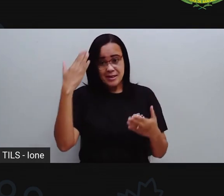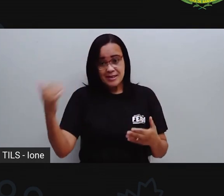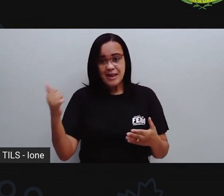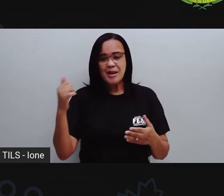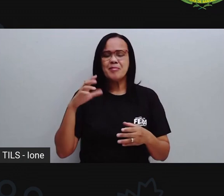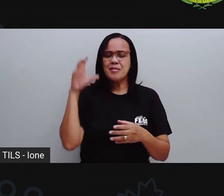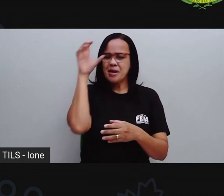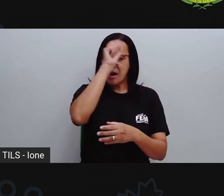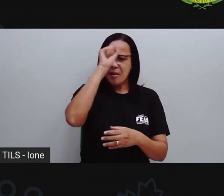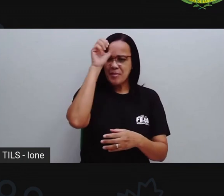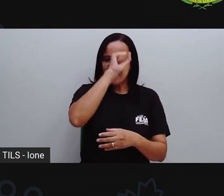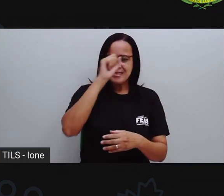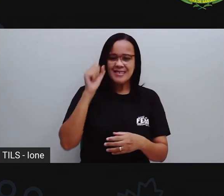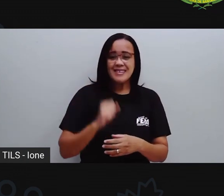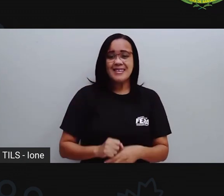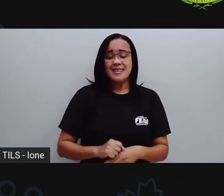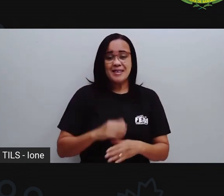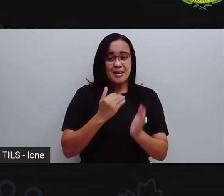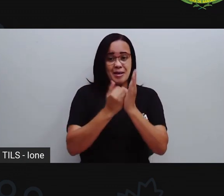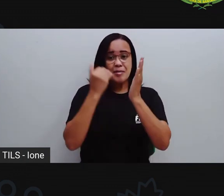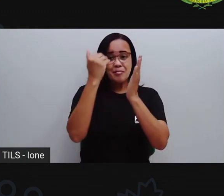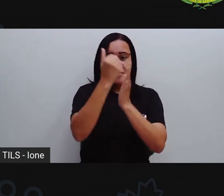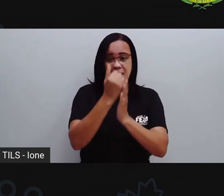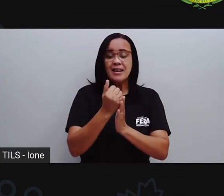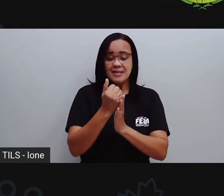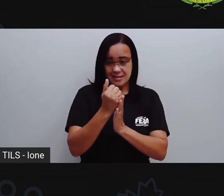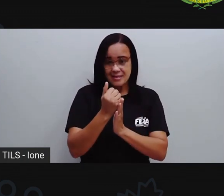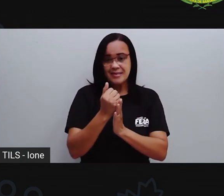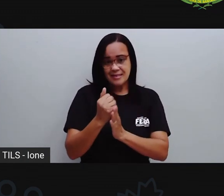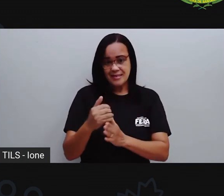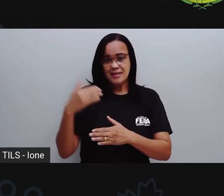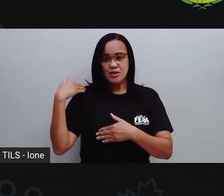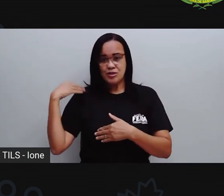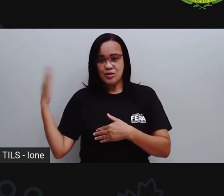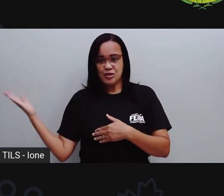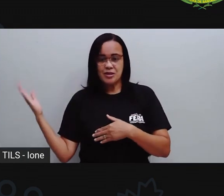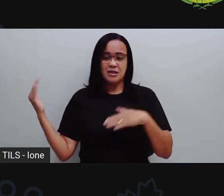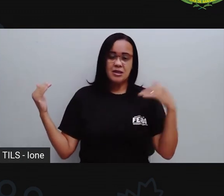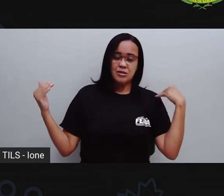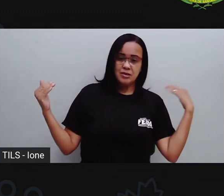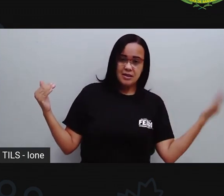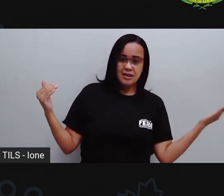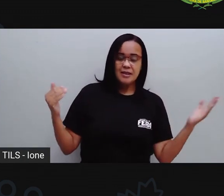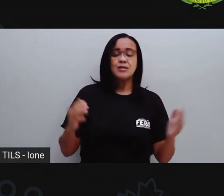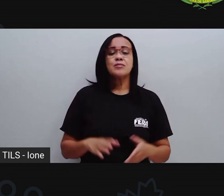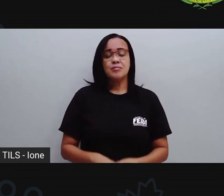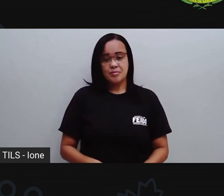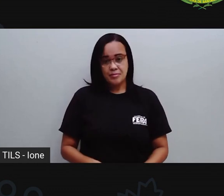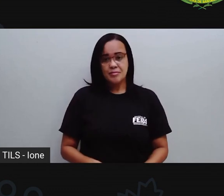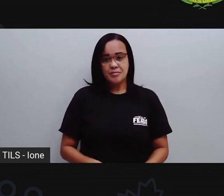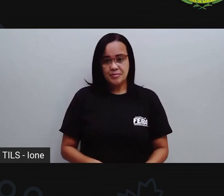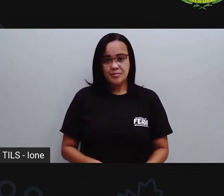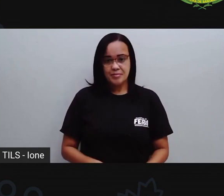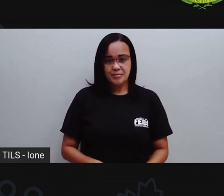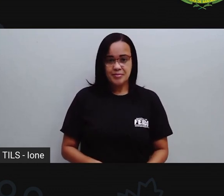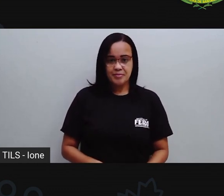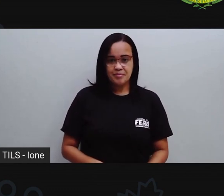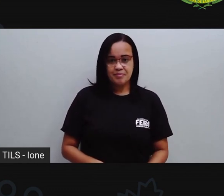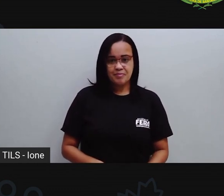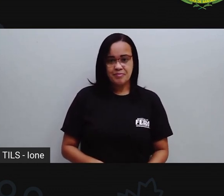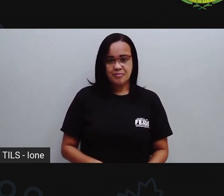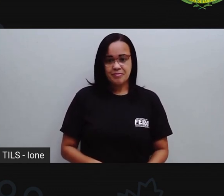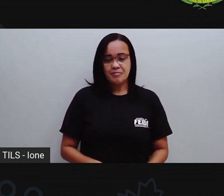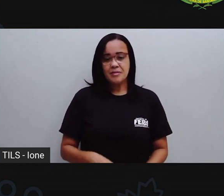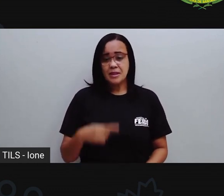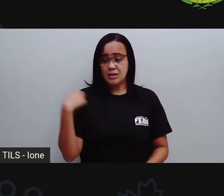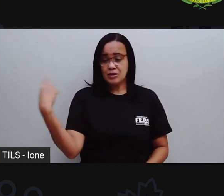os lados, a posição aí, a lateralidade mesmo, né? O que está à sua disposição, o está ao seu